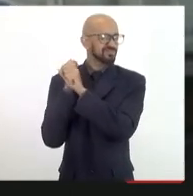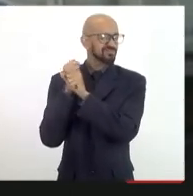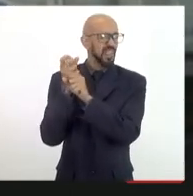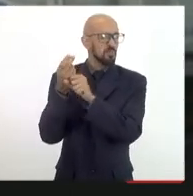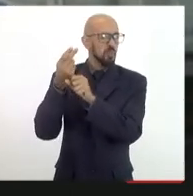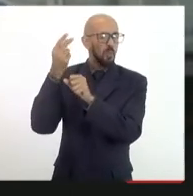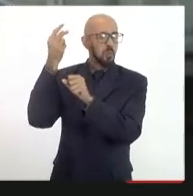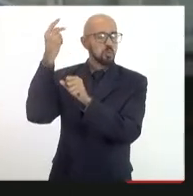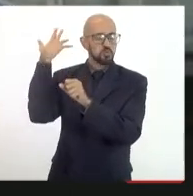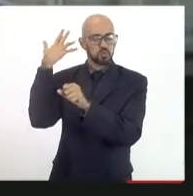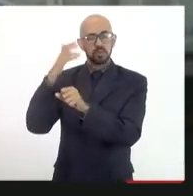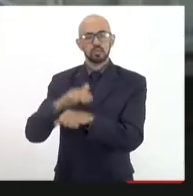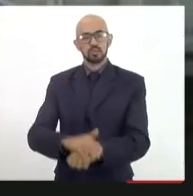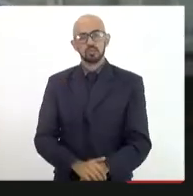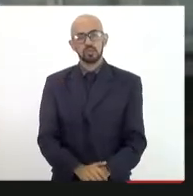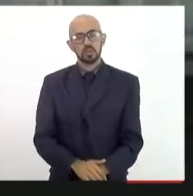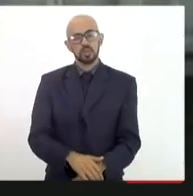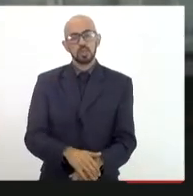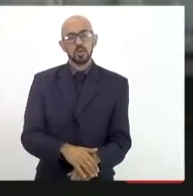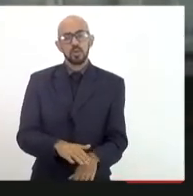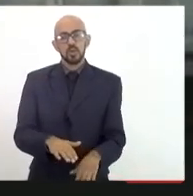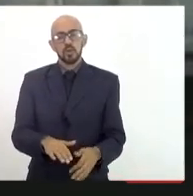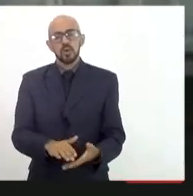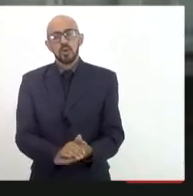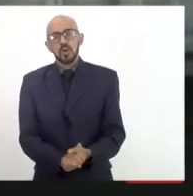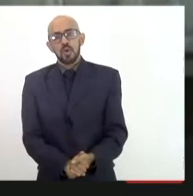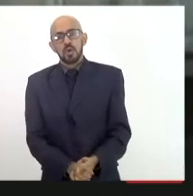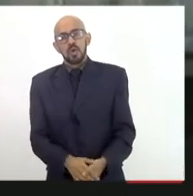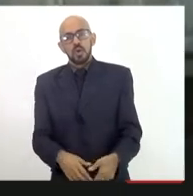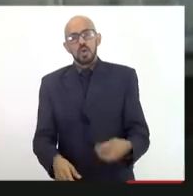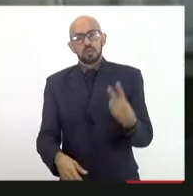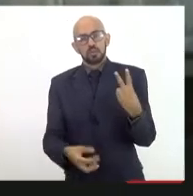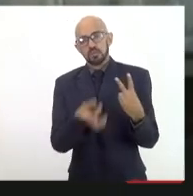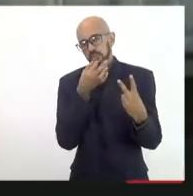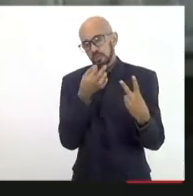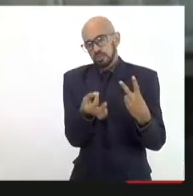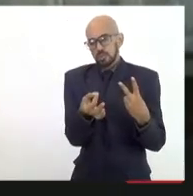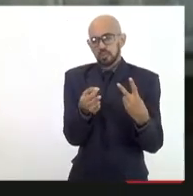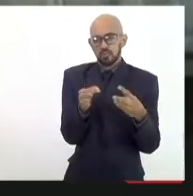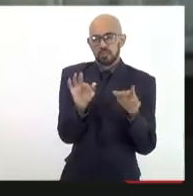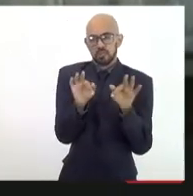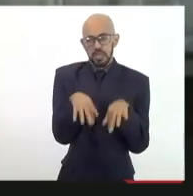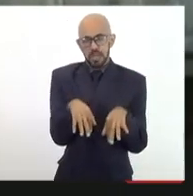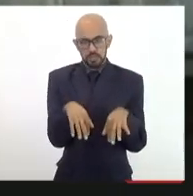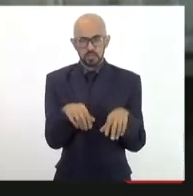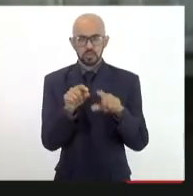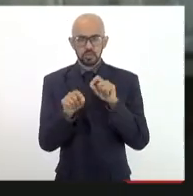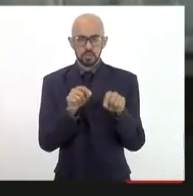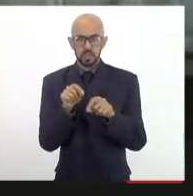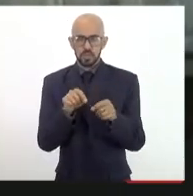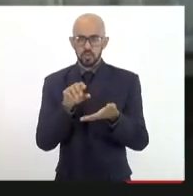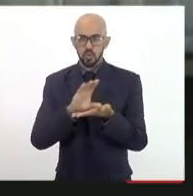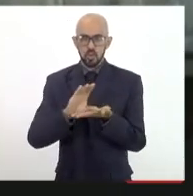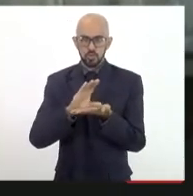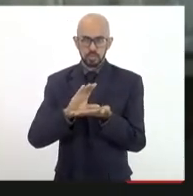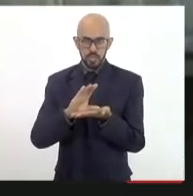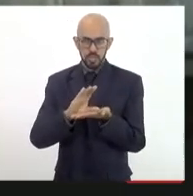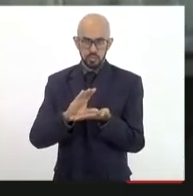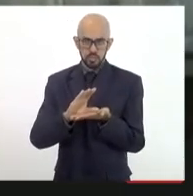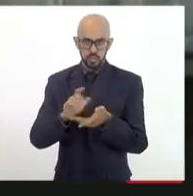chance. Dois comentários adicionais e finais, do conselho gestor